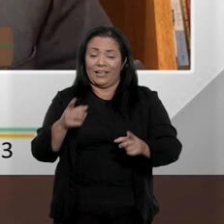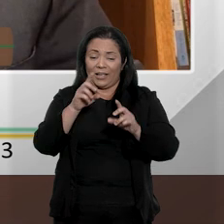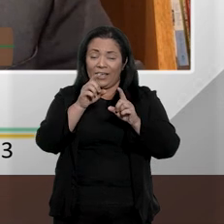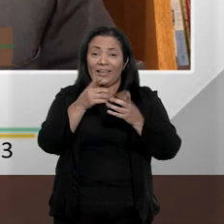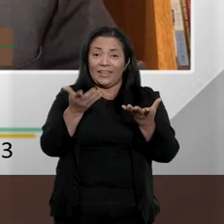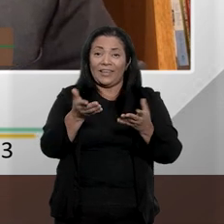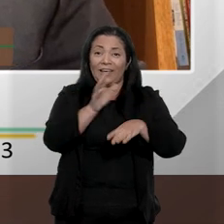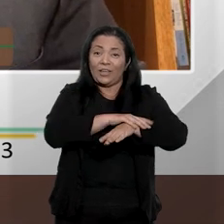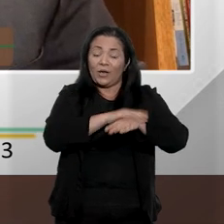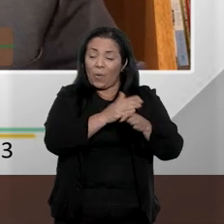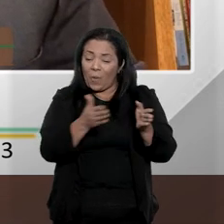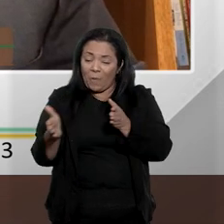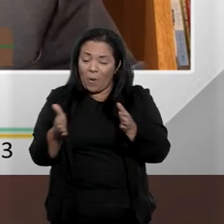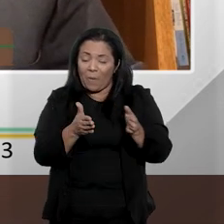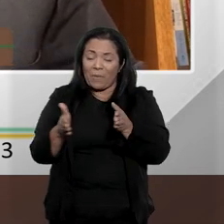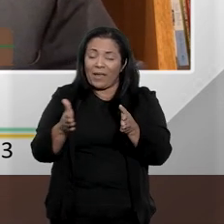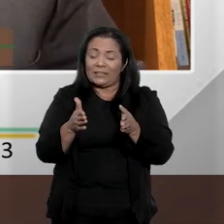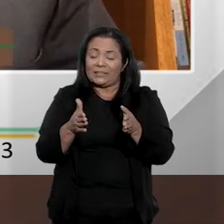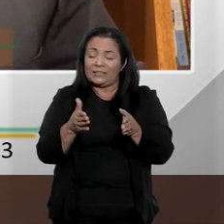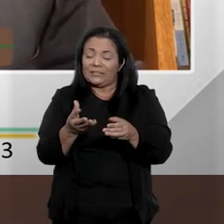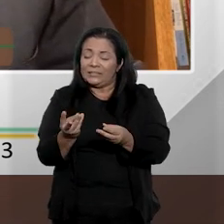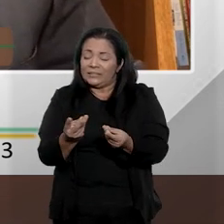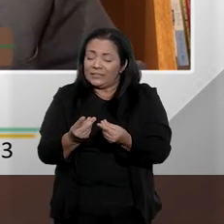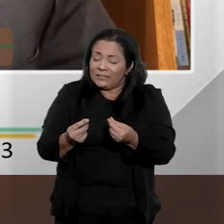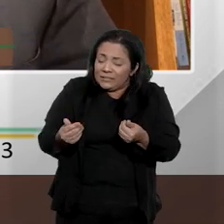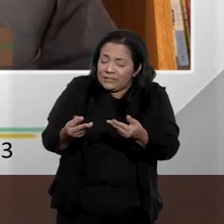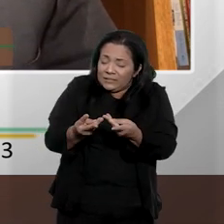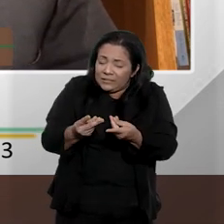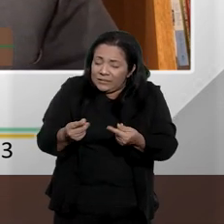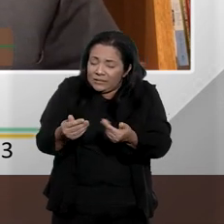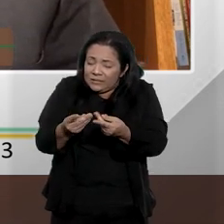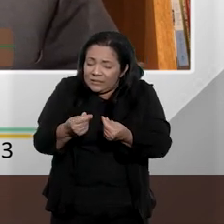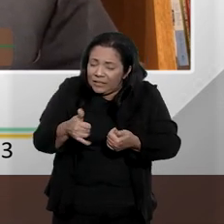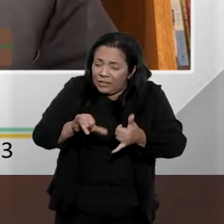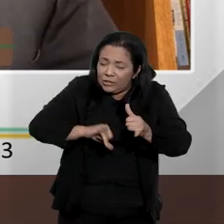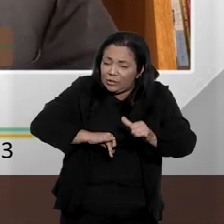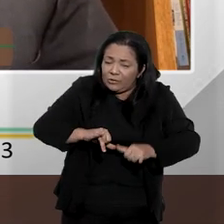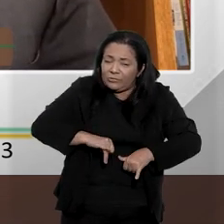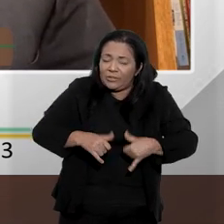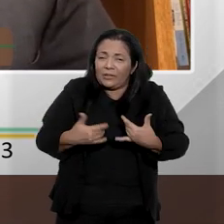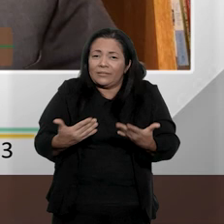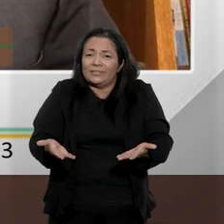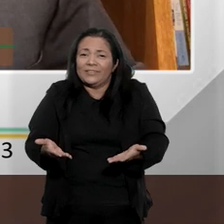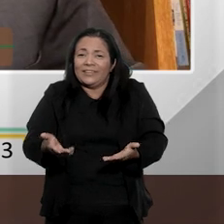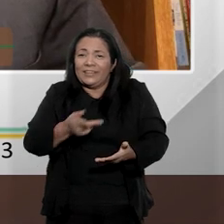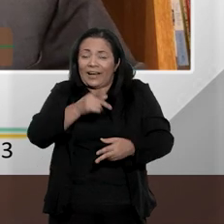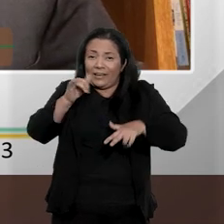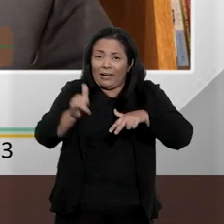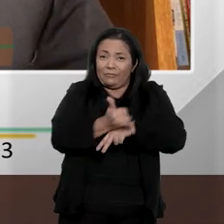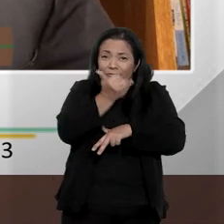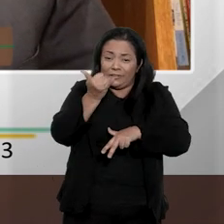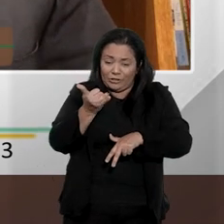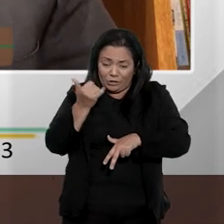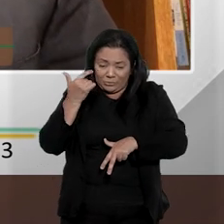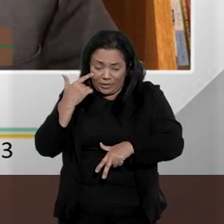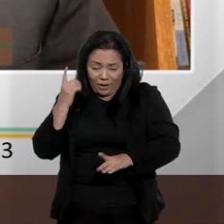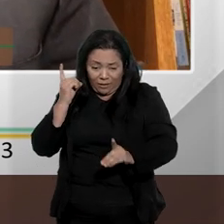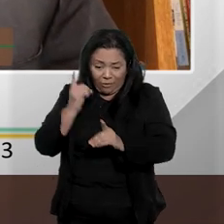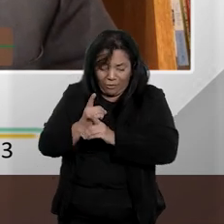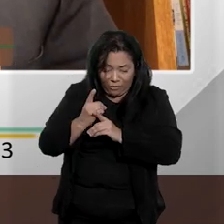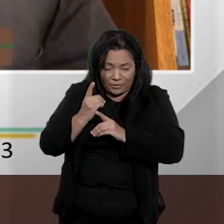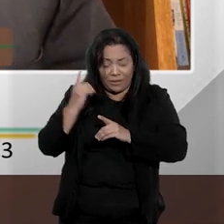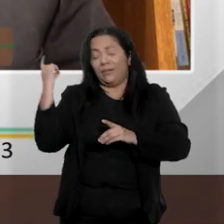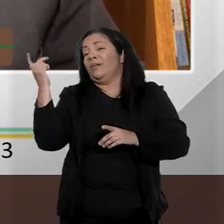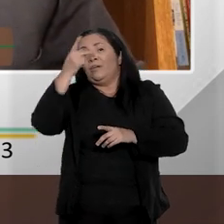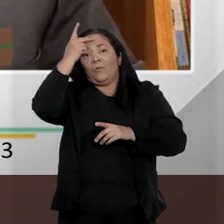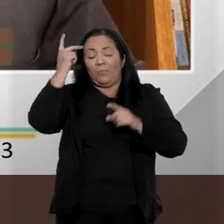identificando uma pessoa e, com base nisto, esta pessoa era processada, julgada, condenada, cumpria a pena. E